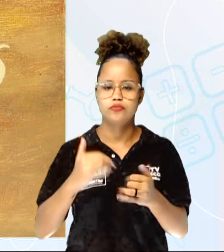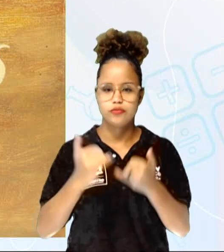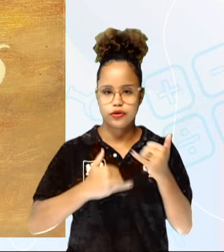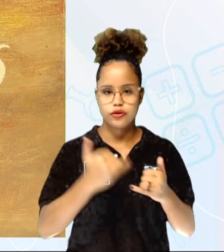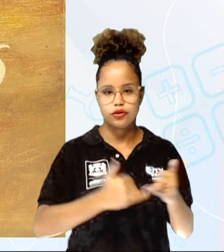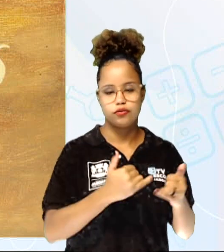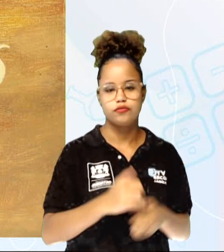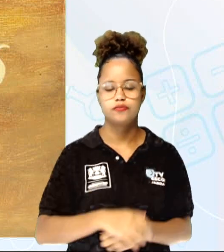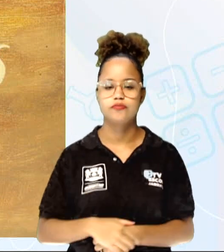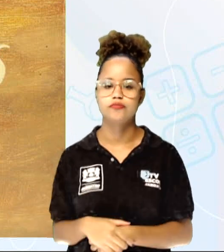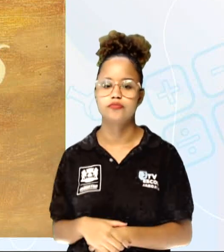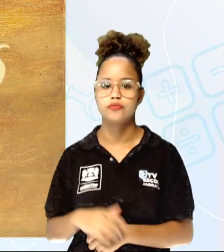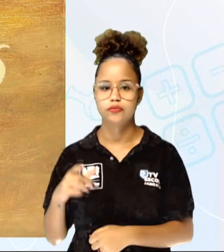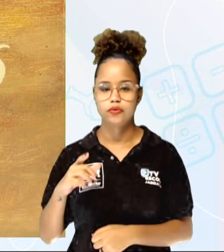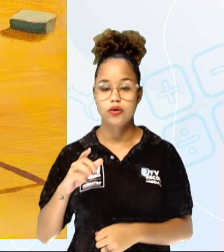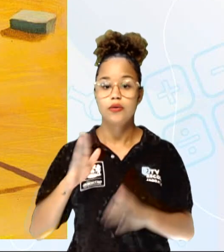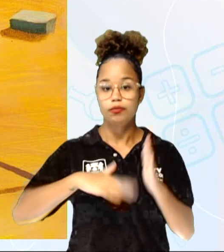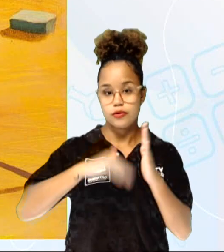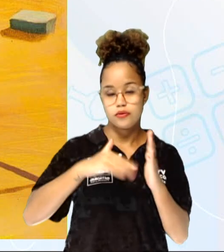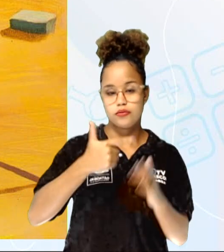Essa tela também foi pintada em 2013.